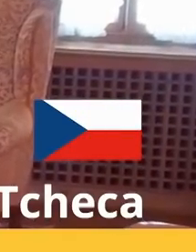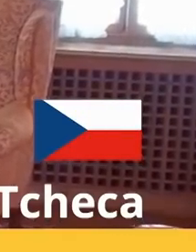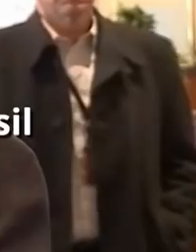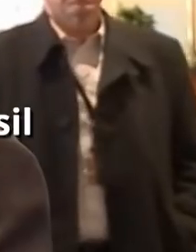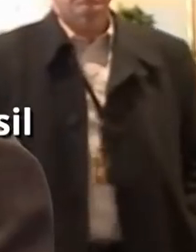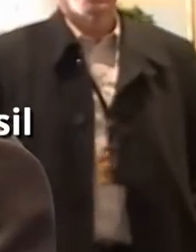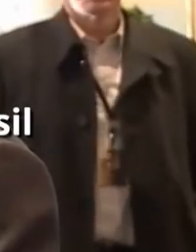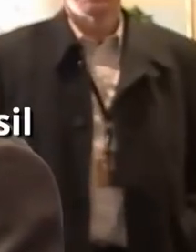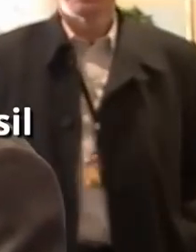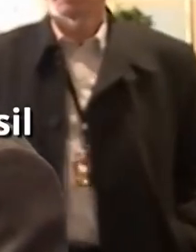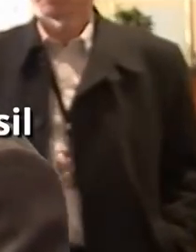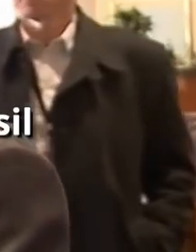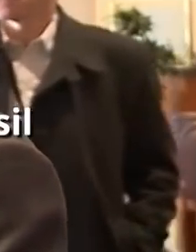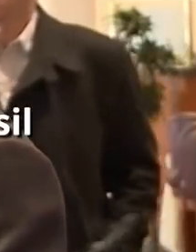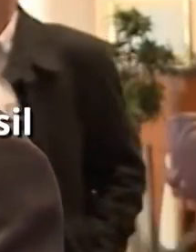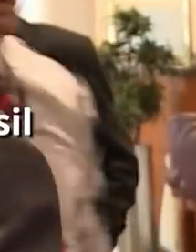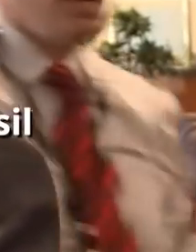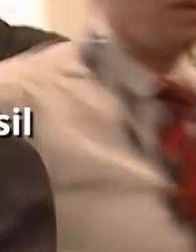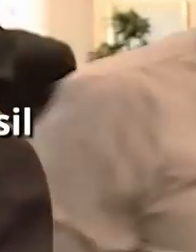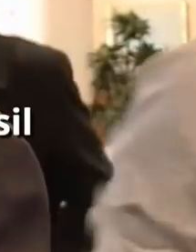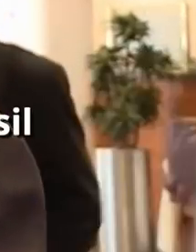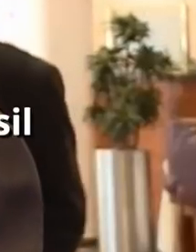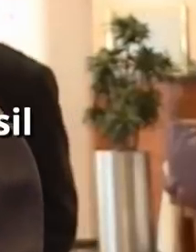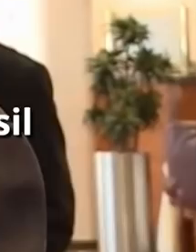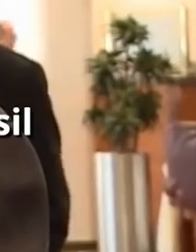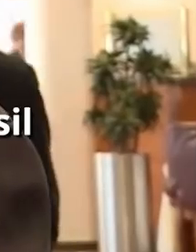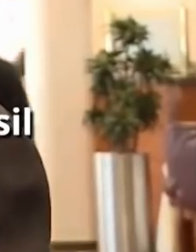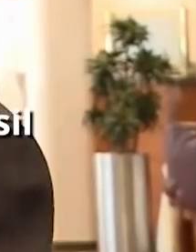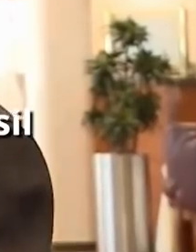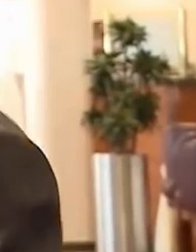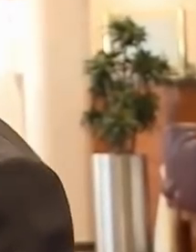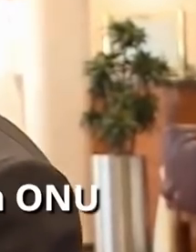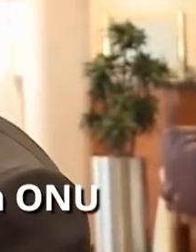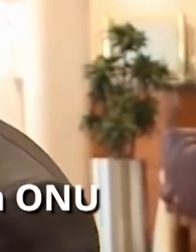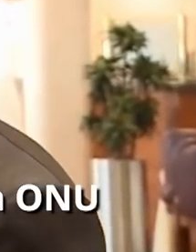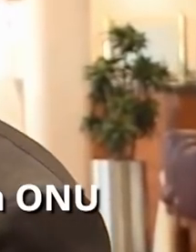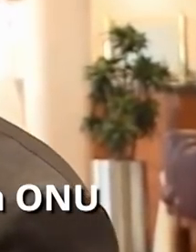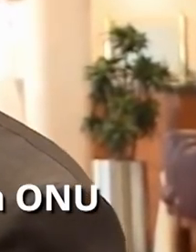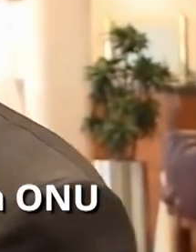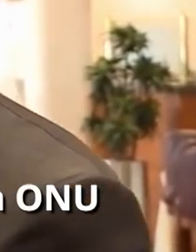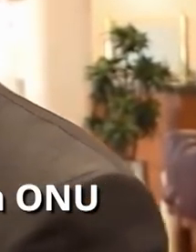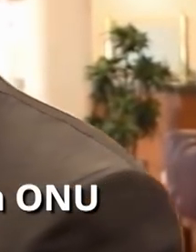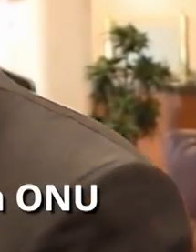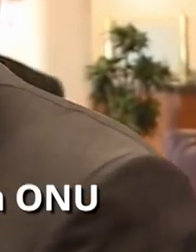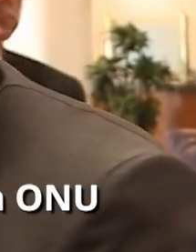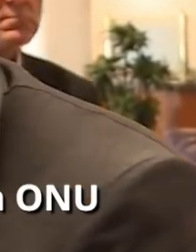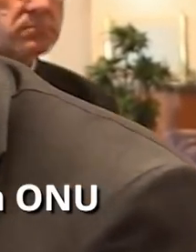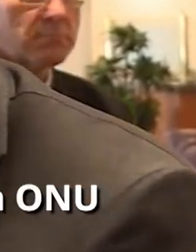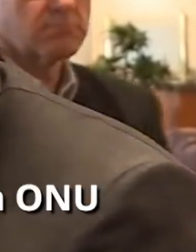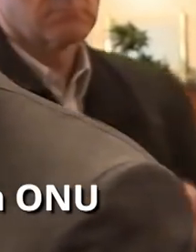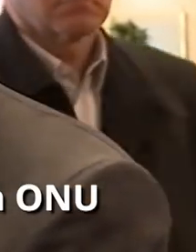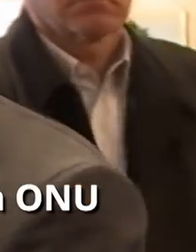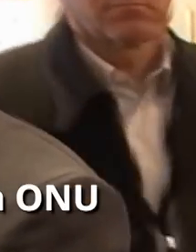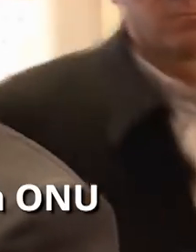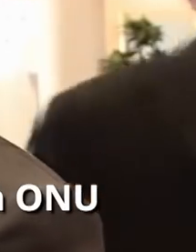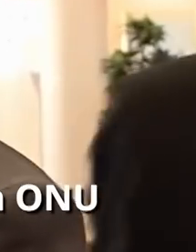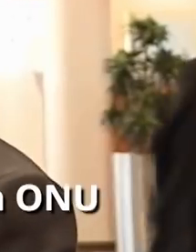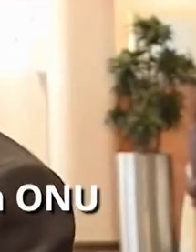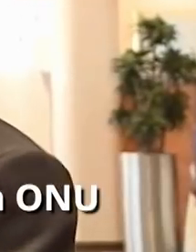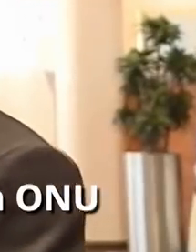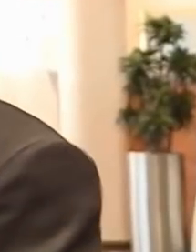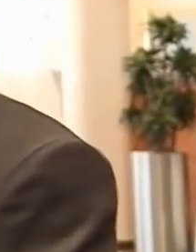O podemos cooperar com o Brasil, talvez, em relação a um de de